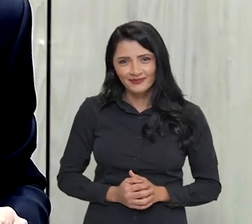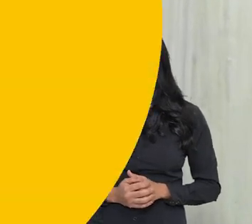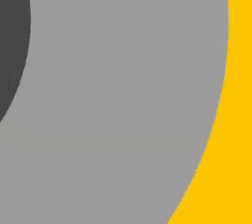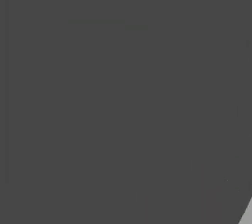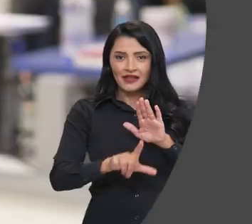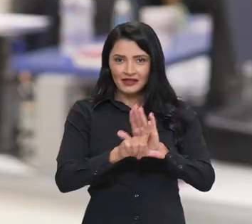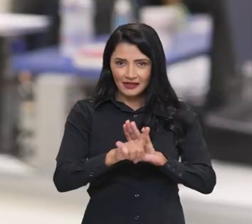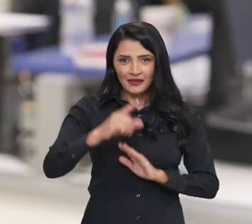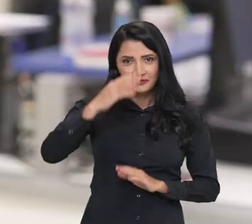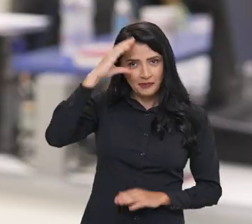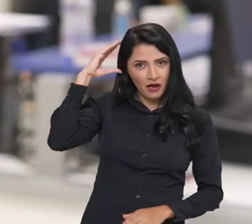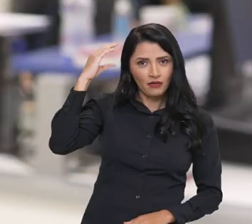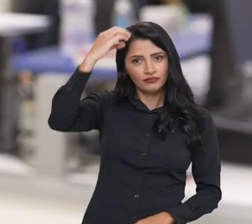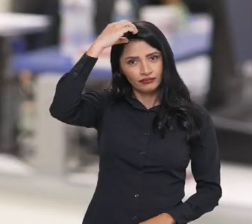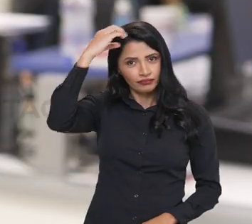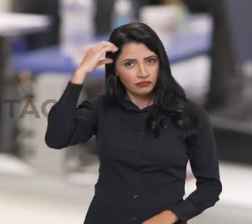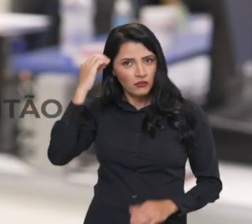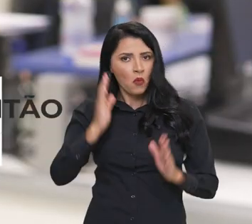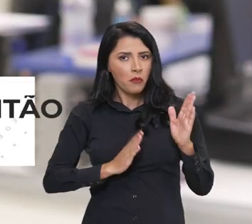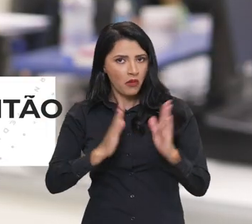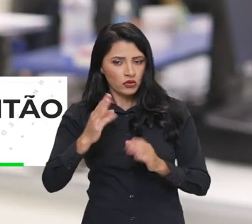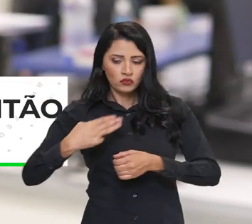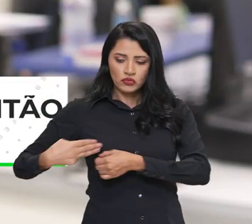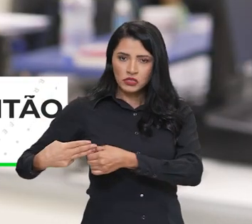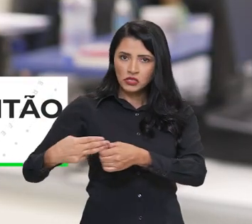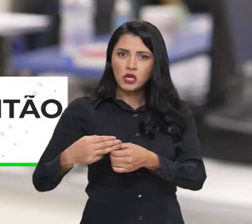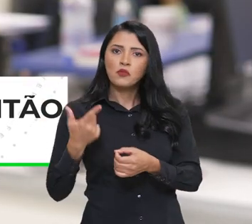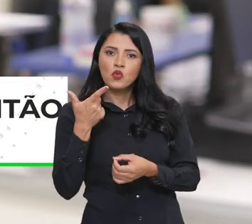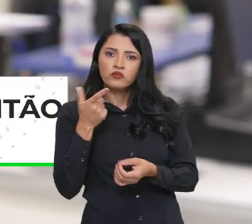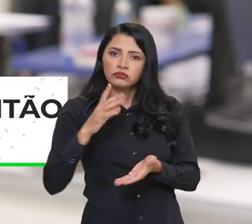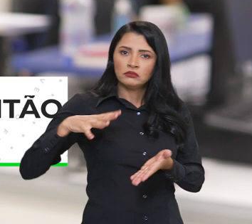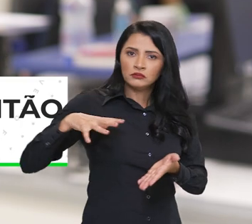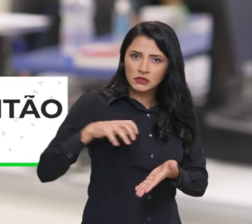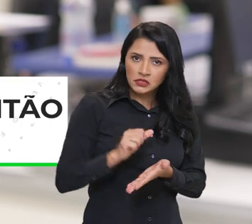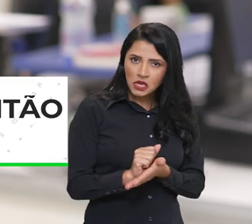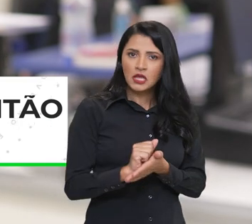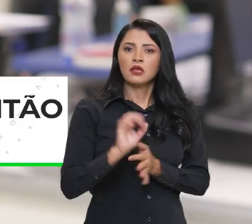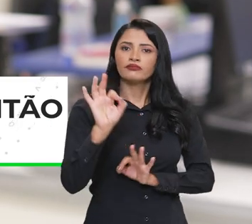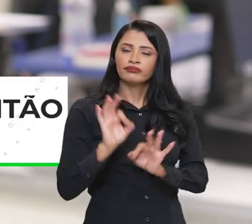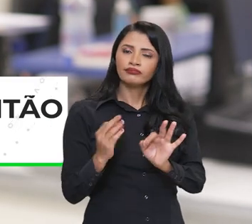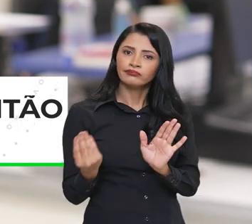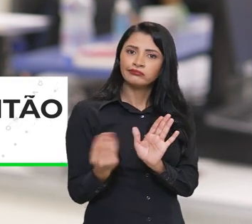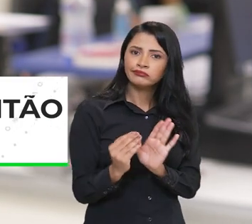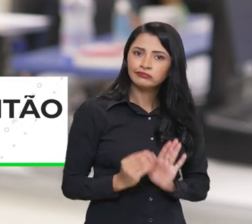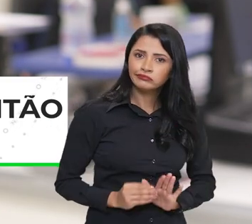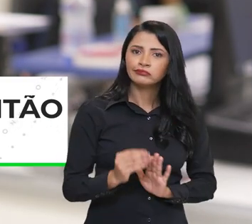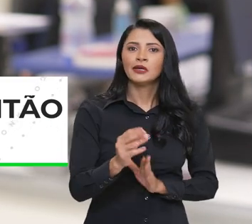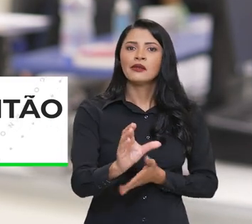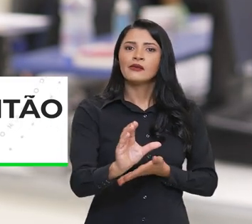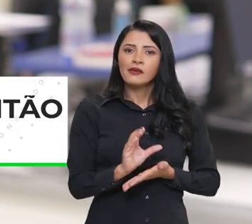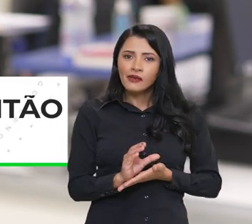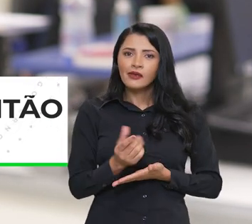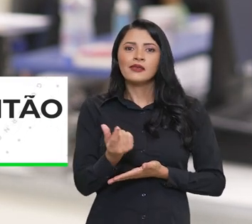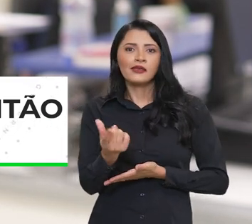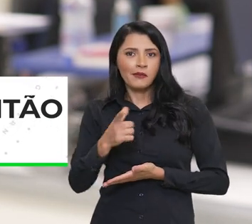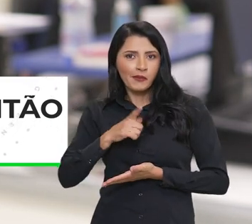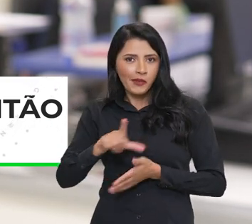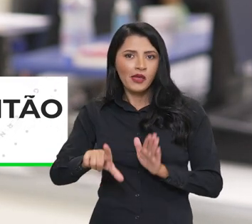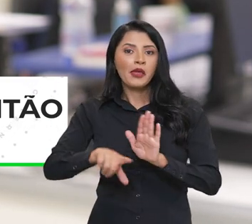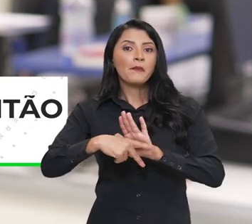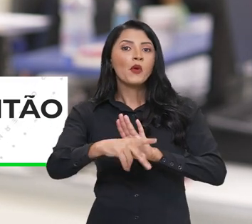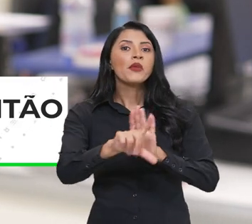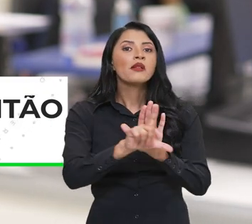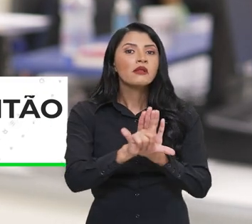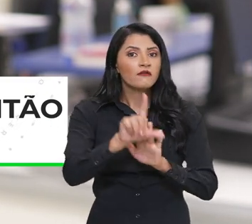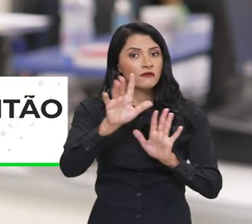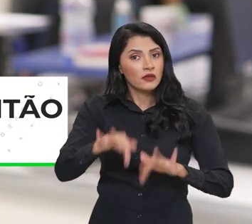fundamental. Lei Paulo Gustavo O prazo para os municípios brasileiros cadastrarem os planos de ação para recebimento